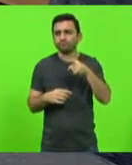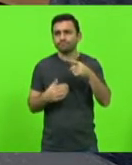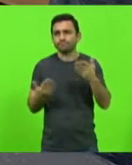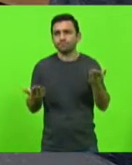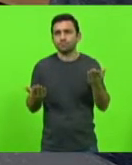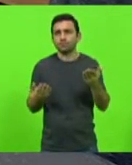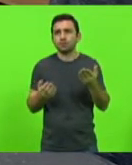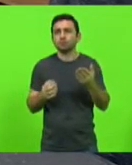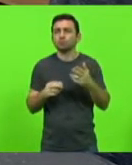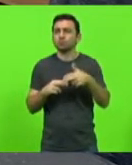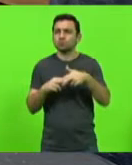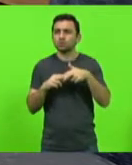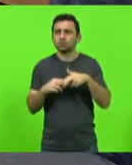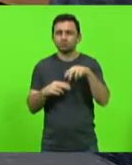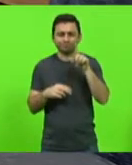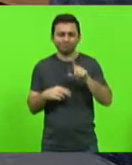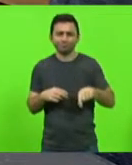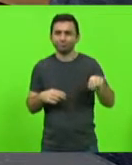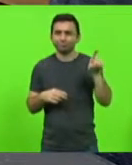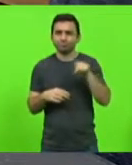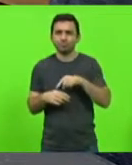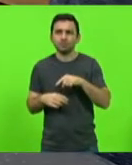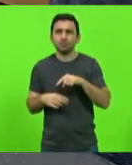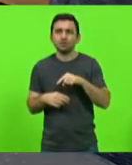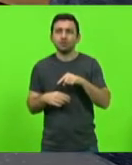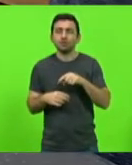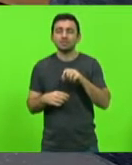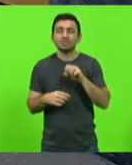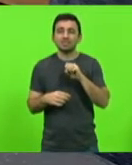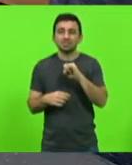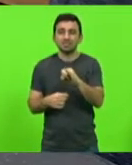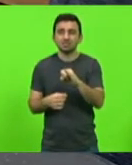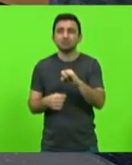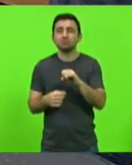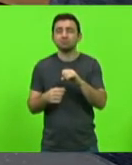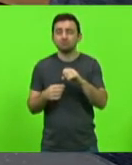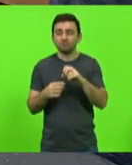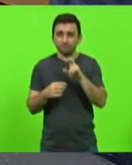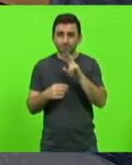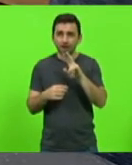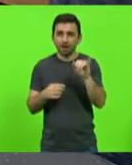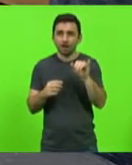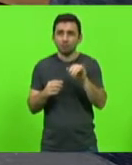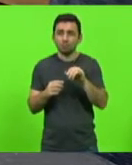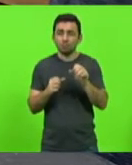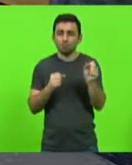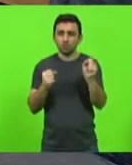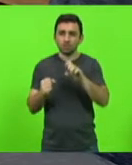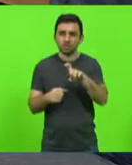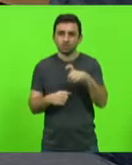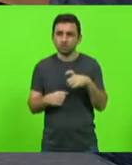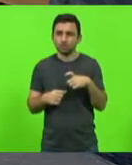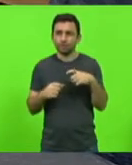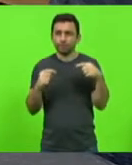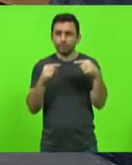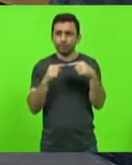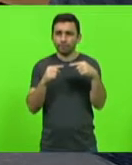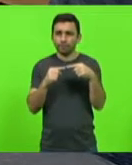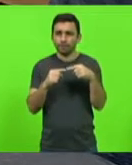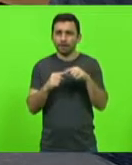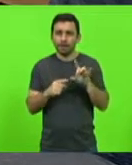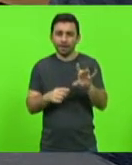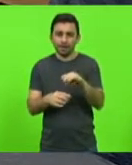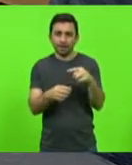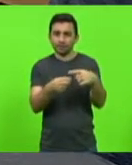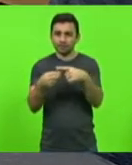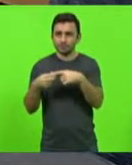totalmente vetado, pois, ao prever a obrigatoriedade do Poder Executivo fornecer uniforme escolar compatível com o